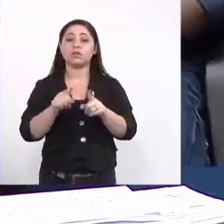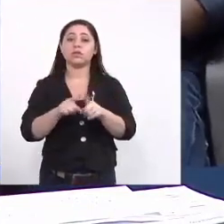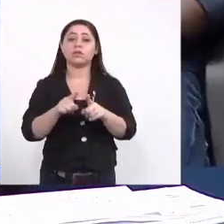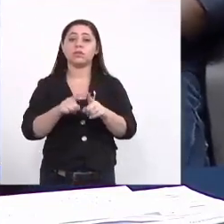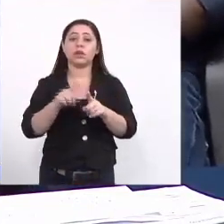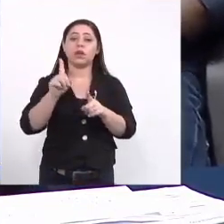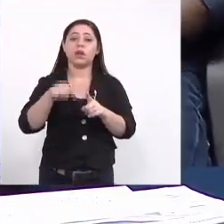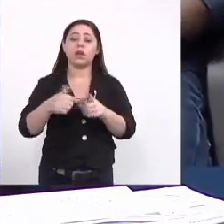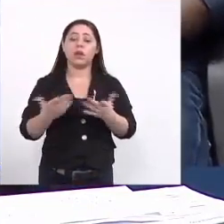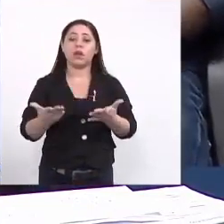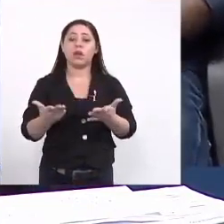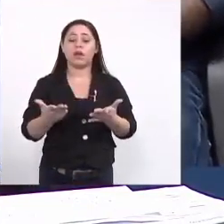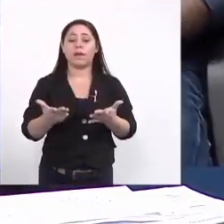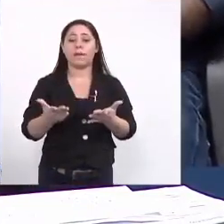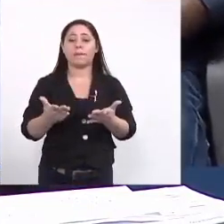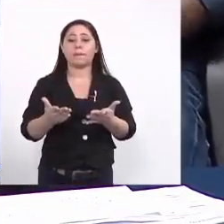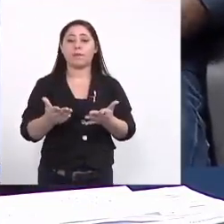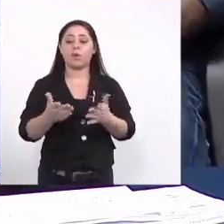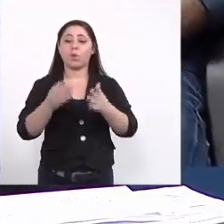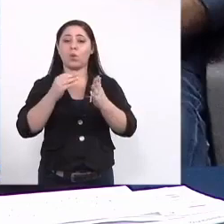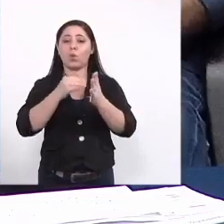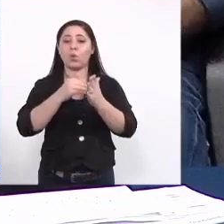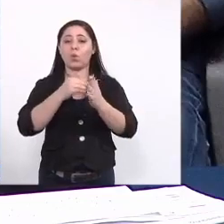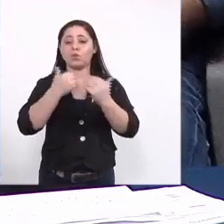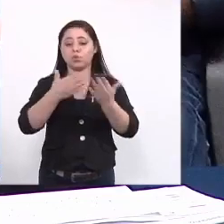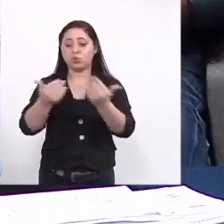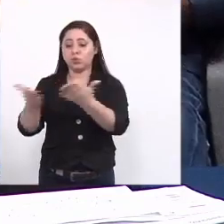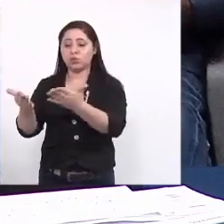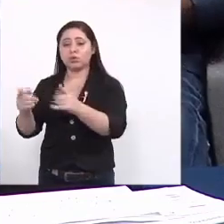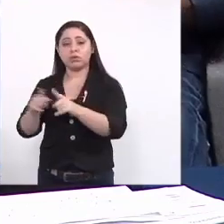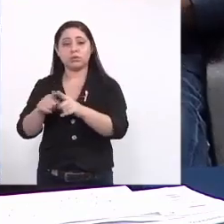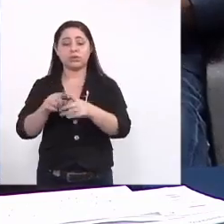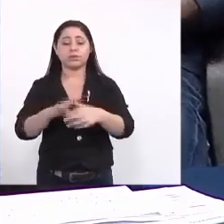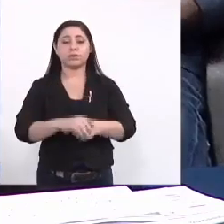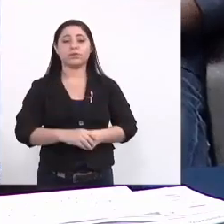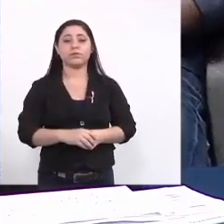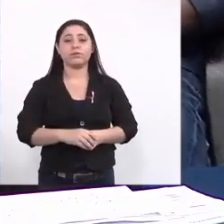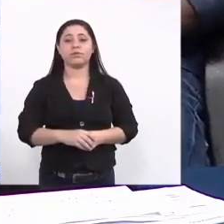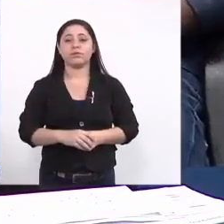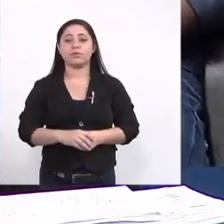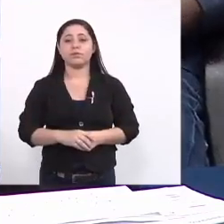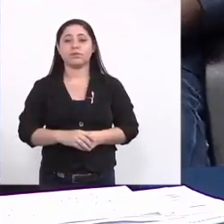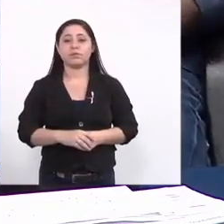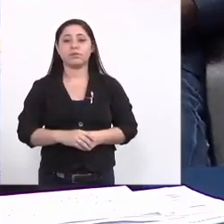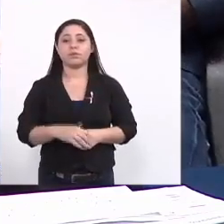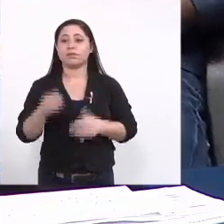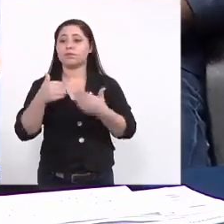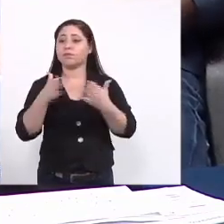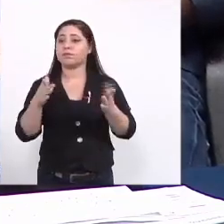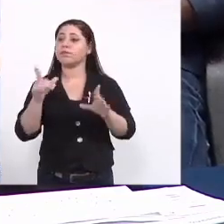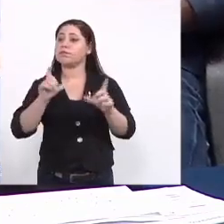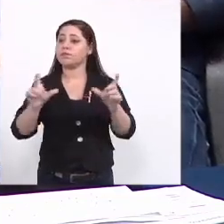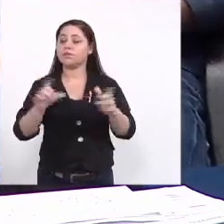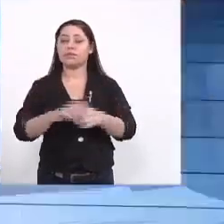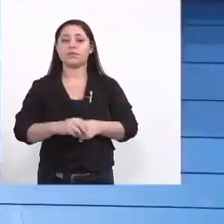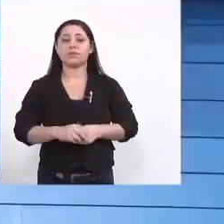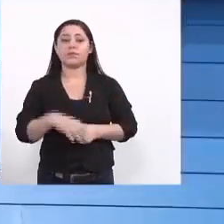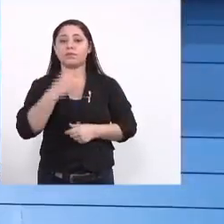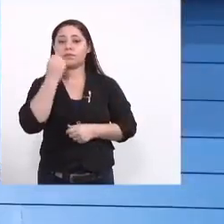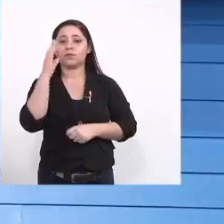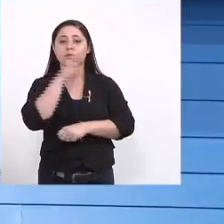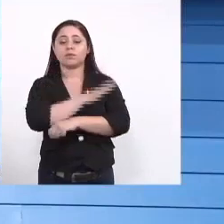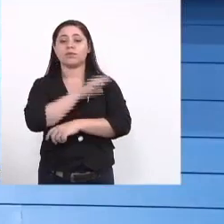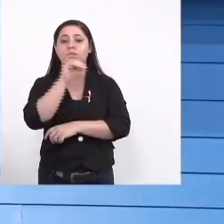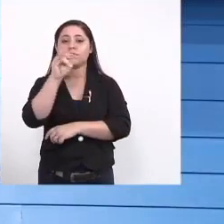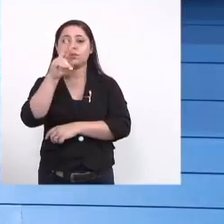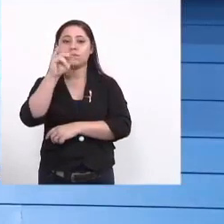faz esses encaminhamentos tá então a palavra continua aberta boa tarde meu